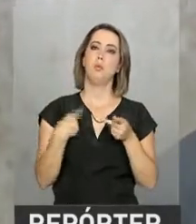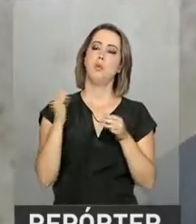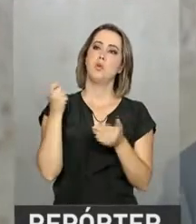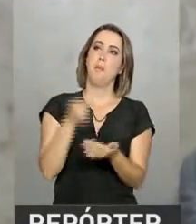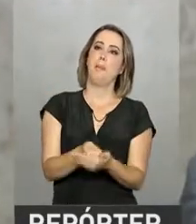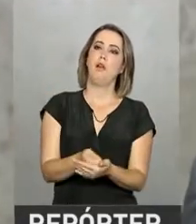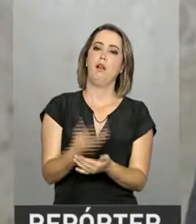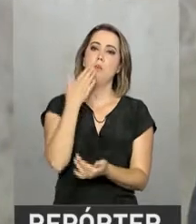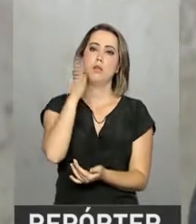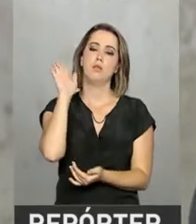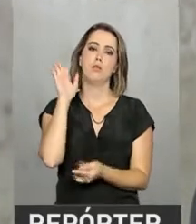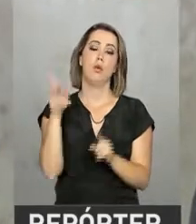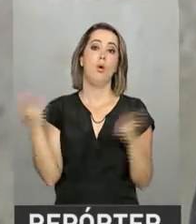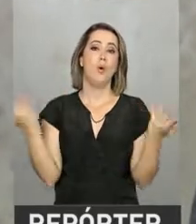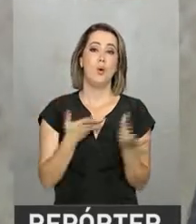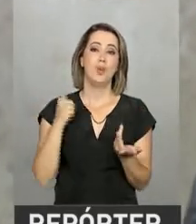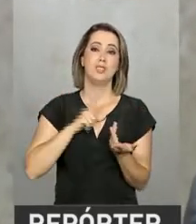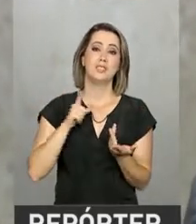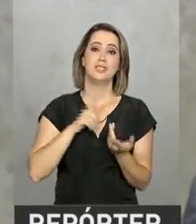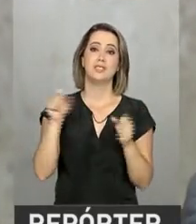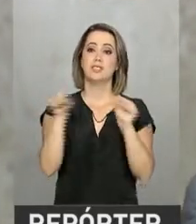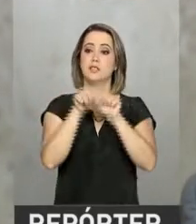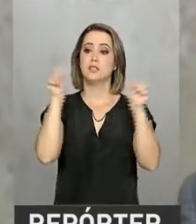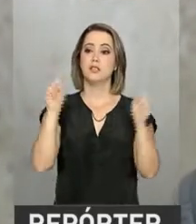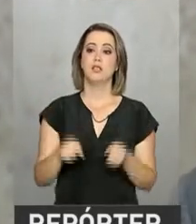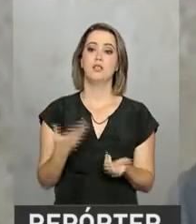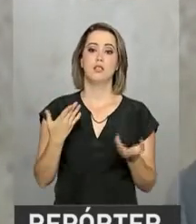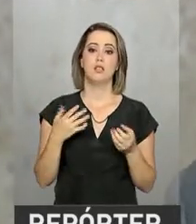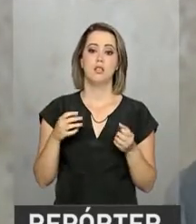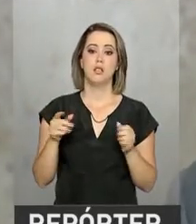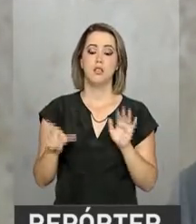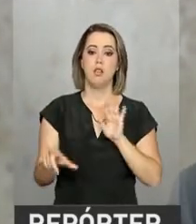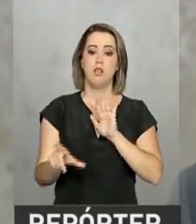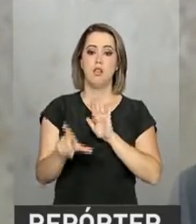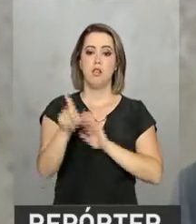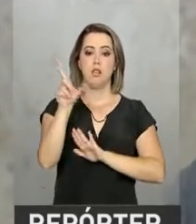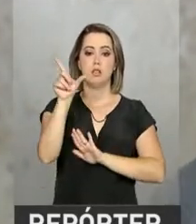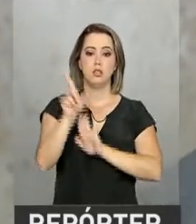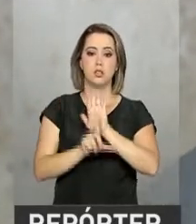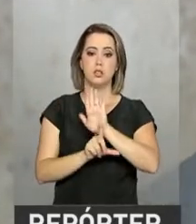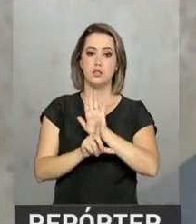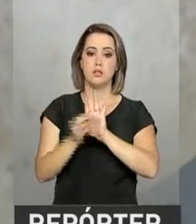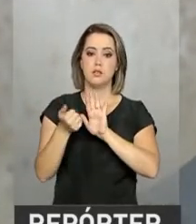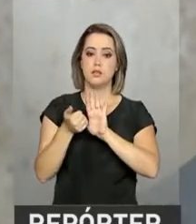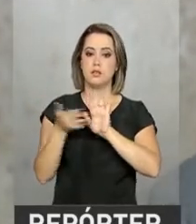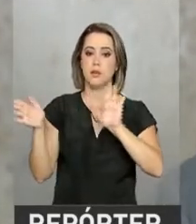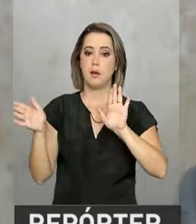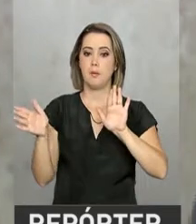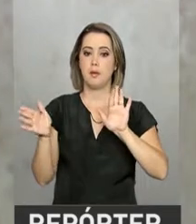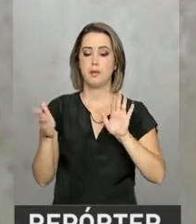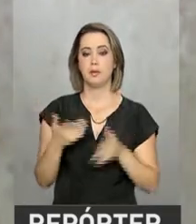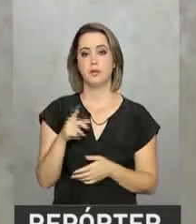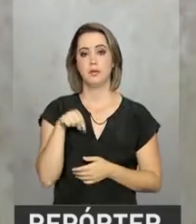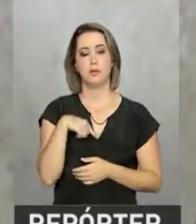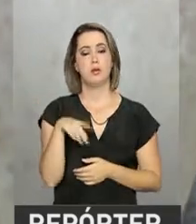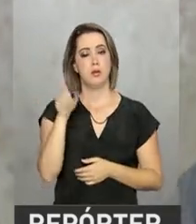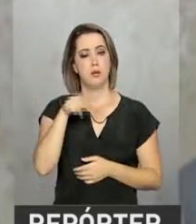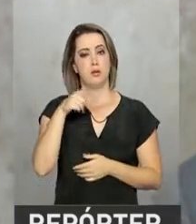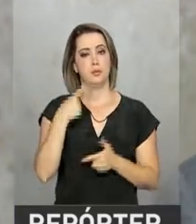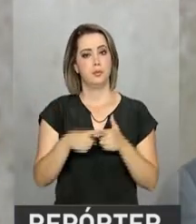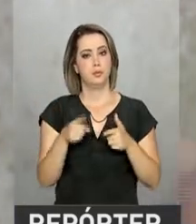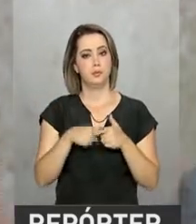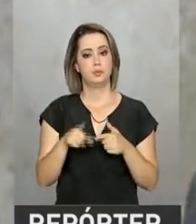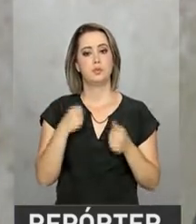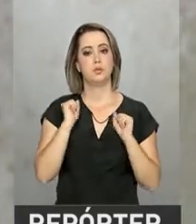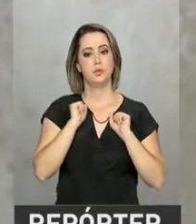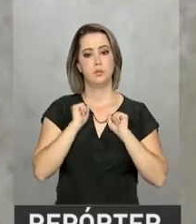com o sistema que hoje nós temos de lista aberta. E essa é talvez uma das questões mais graves que temos,